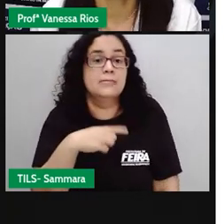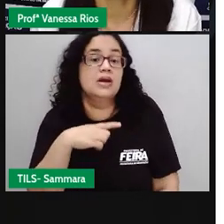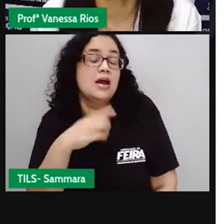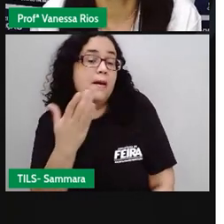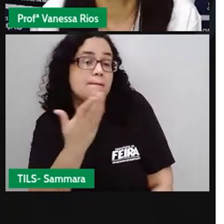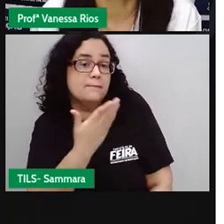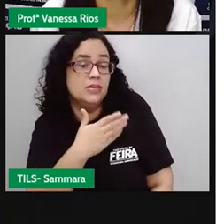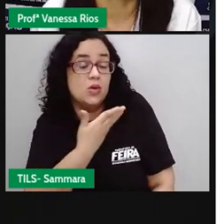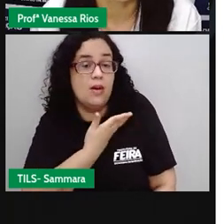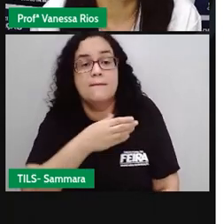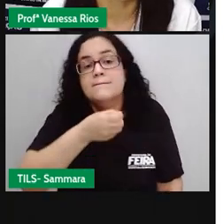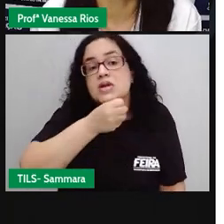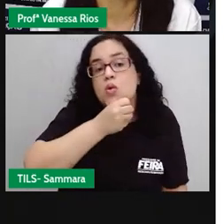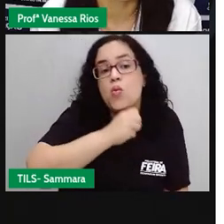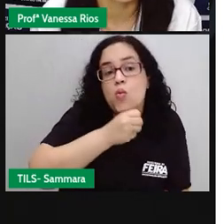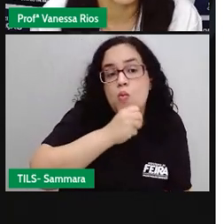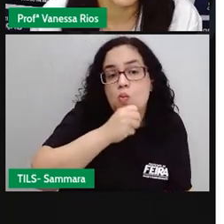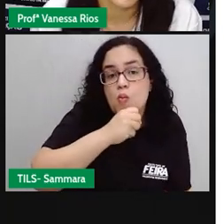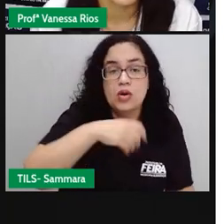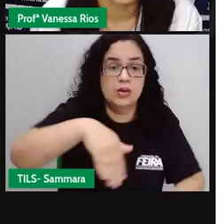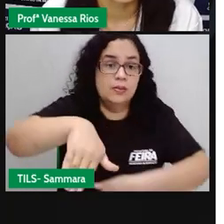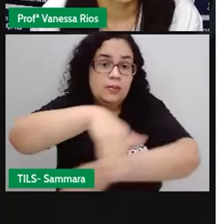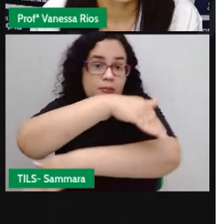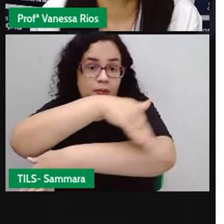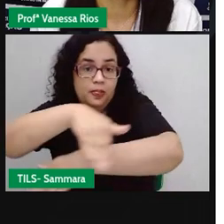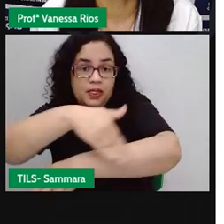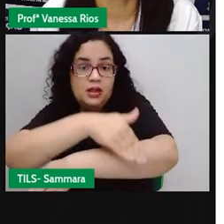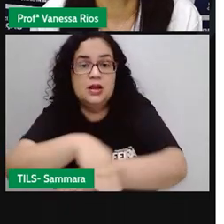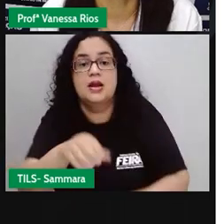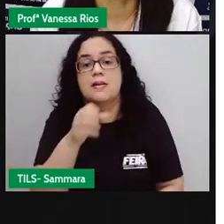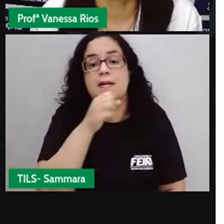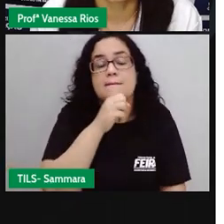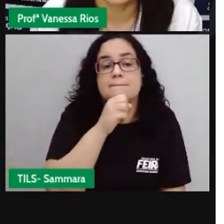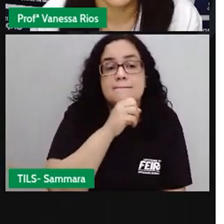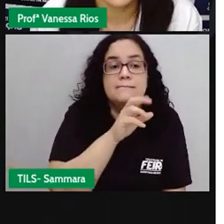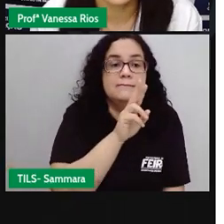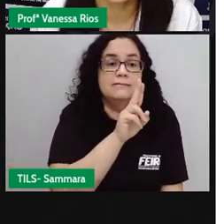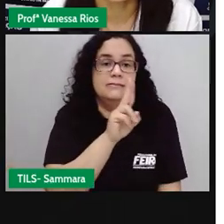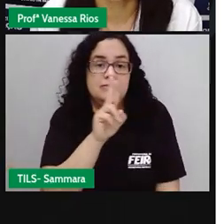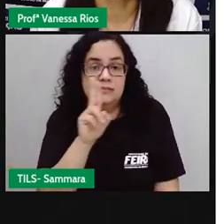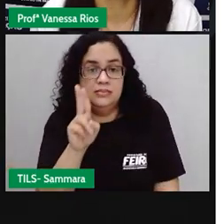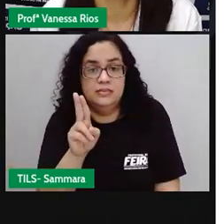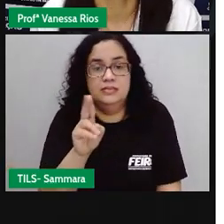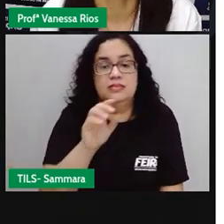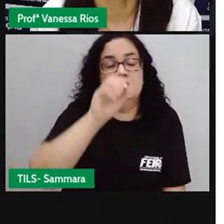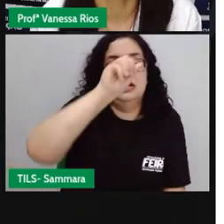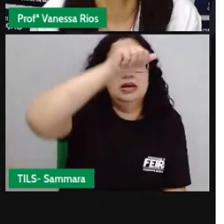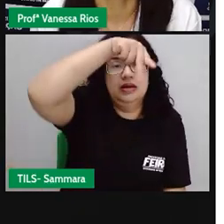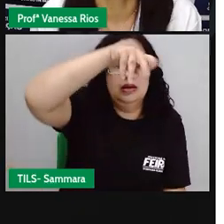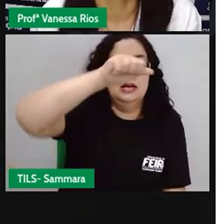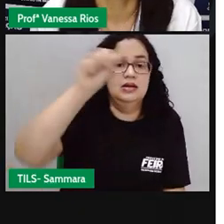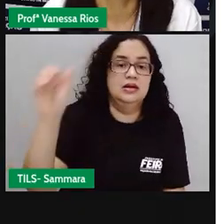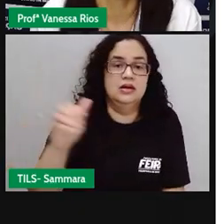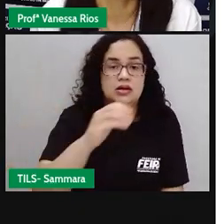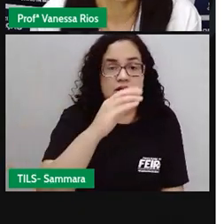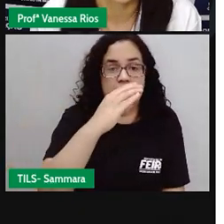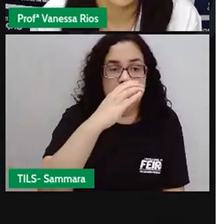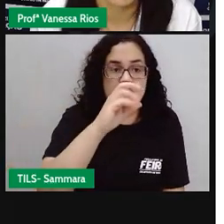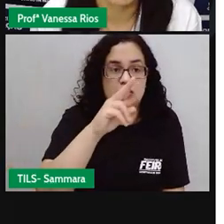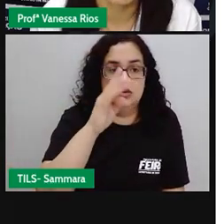grande amigo de uma senhora, aqui em minha rua. Uma senhora muito boa, que se chamava Ana